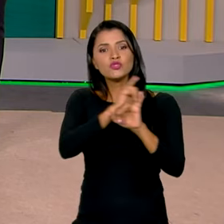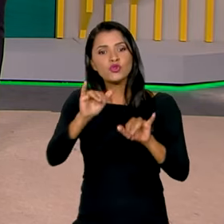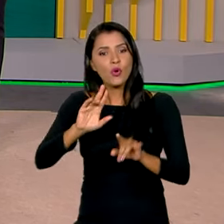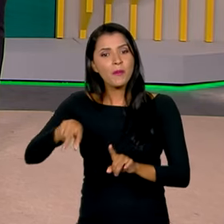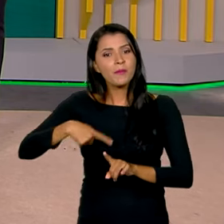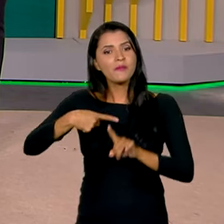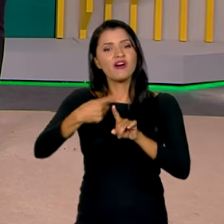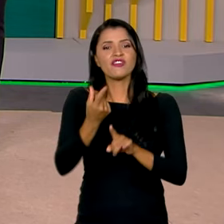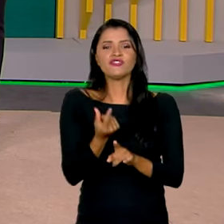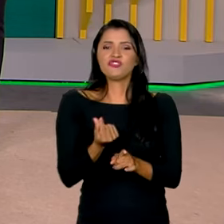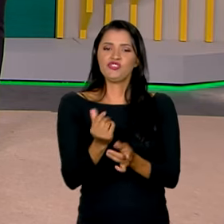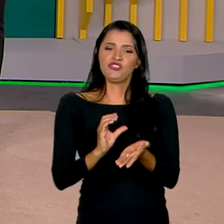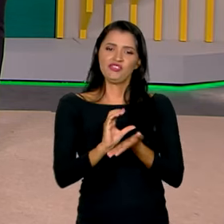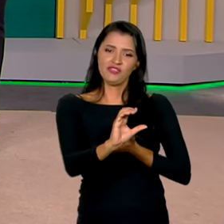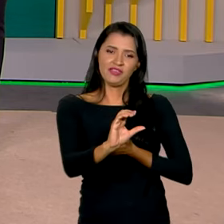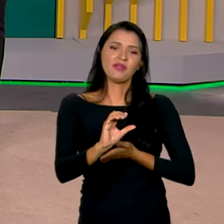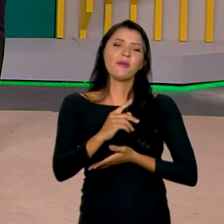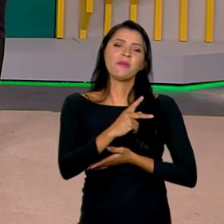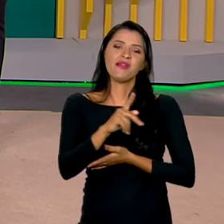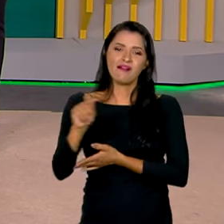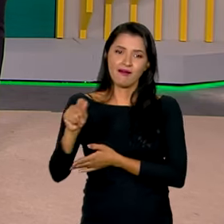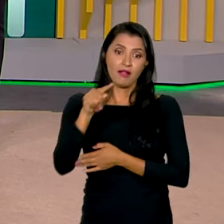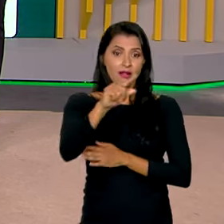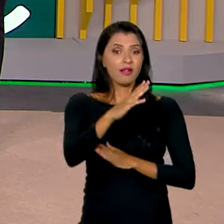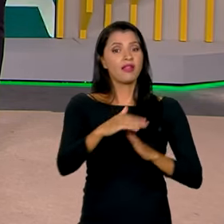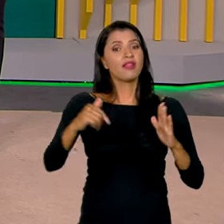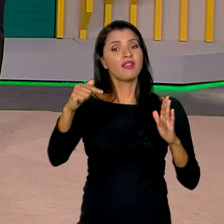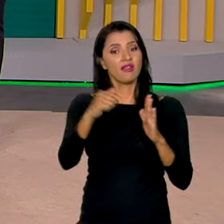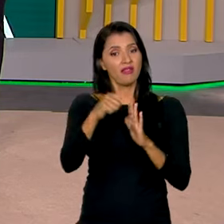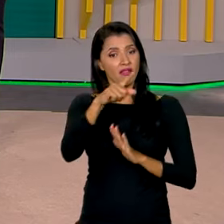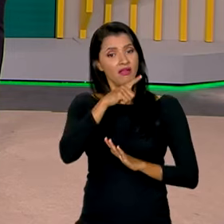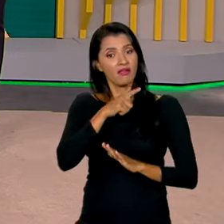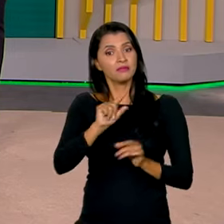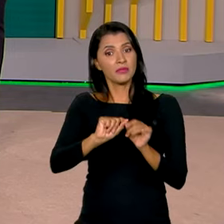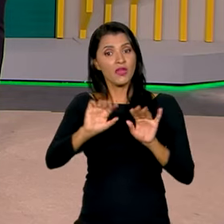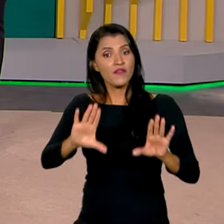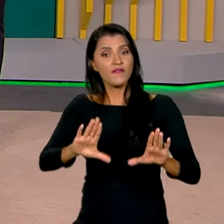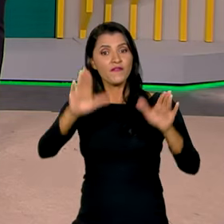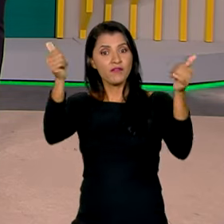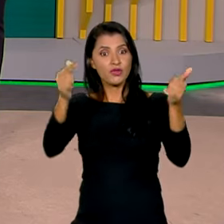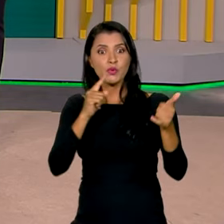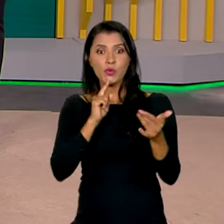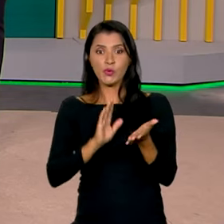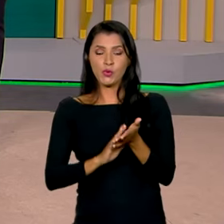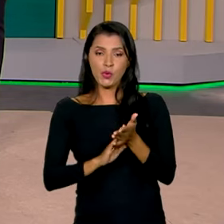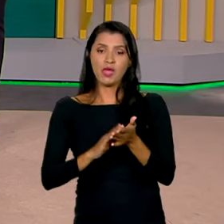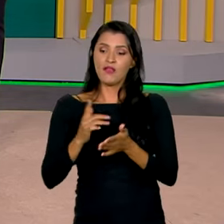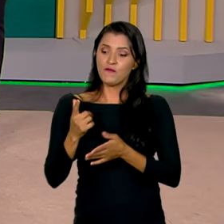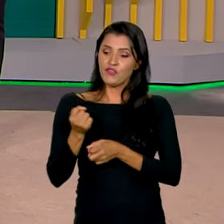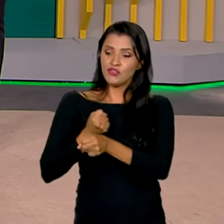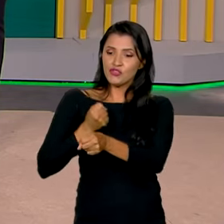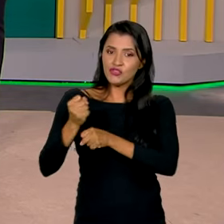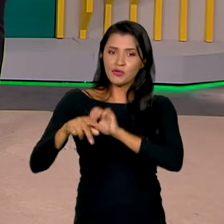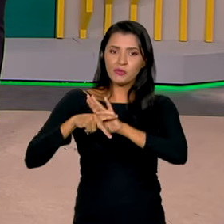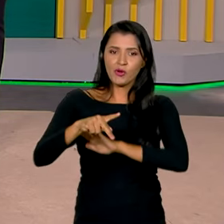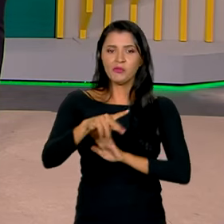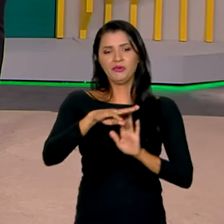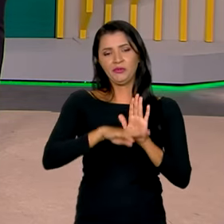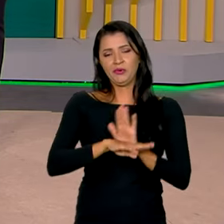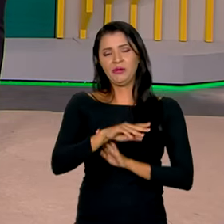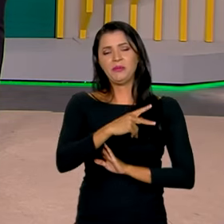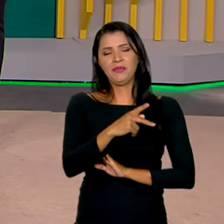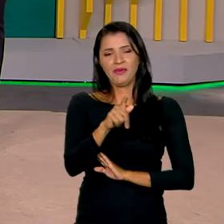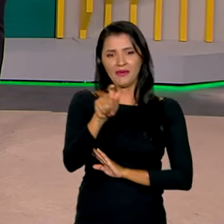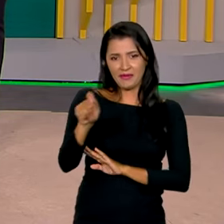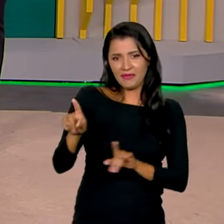para o PAA em uma cerimônia realizada no Palácio do Planalto. O evento comemora ainda os 20 anos do Programa de Aquisição